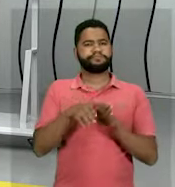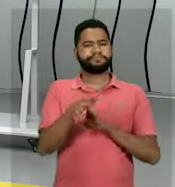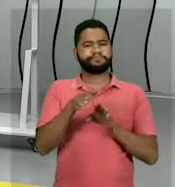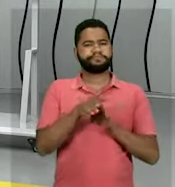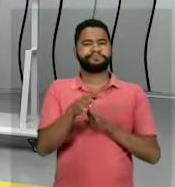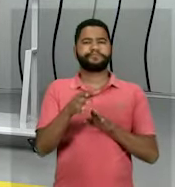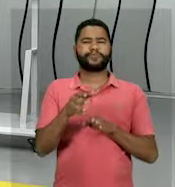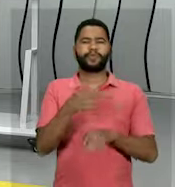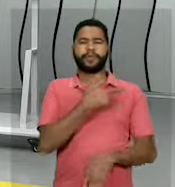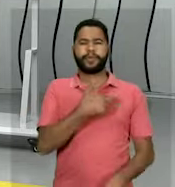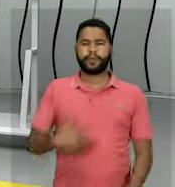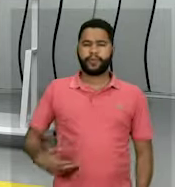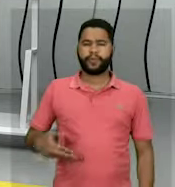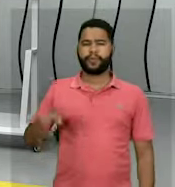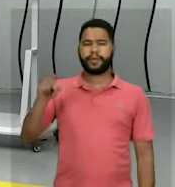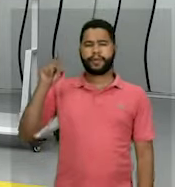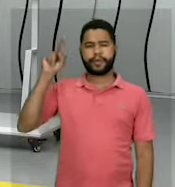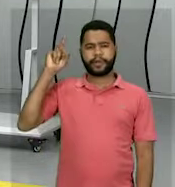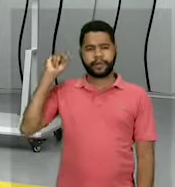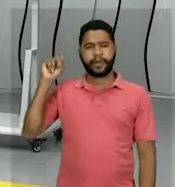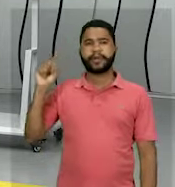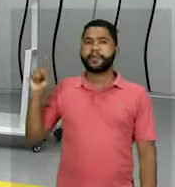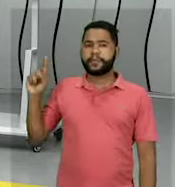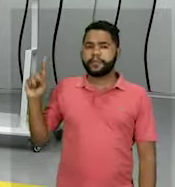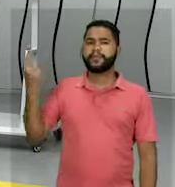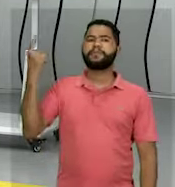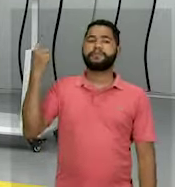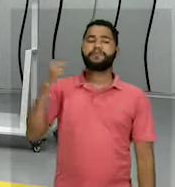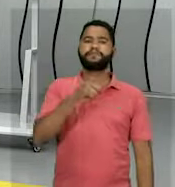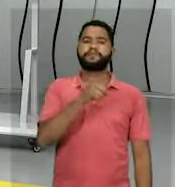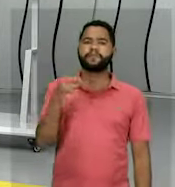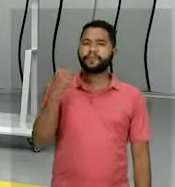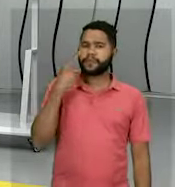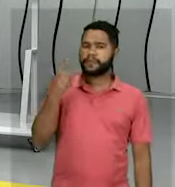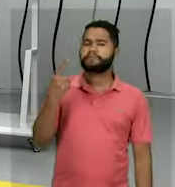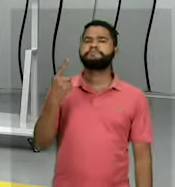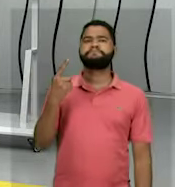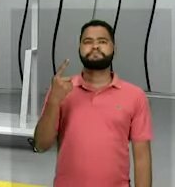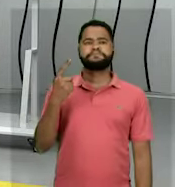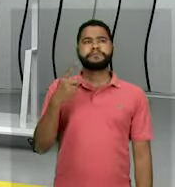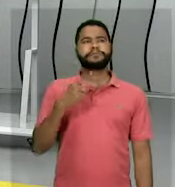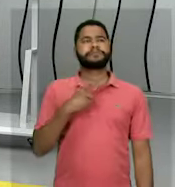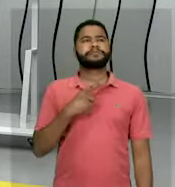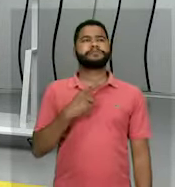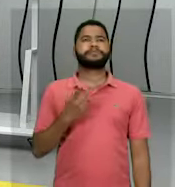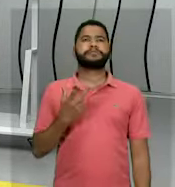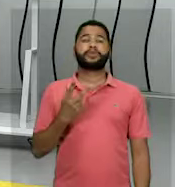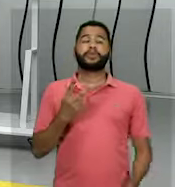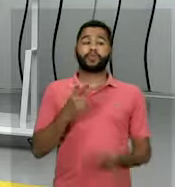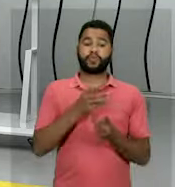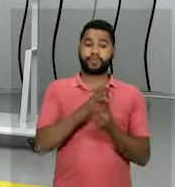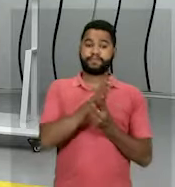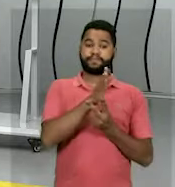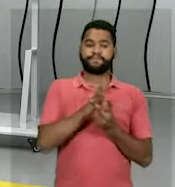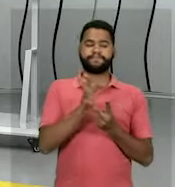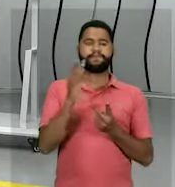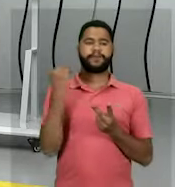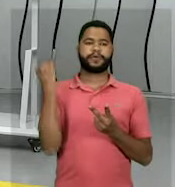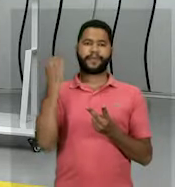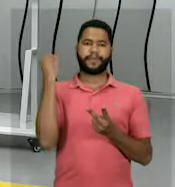Velha, na primeira fase da República, vocês vão ver que ali havia duas questões importantes,